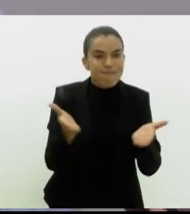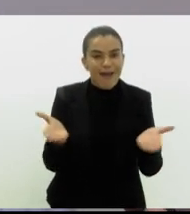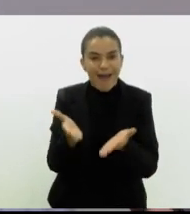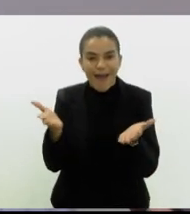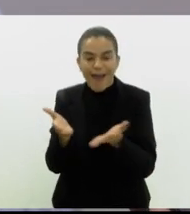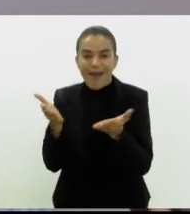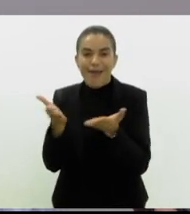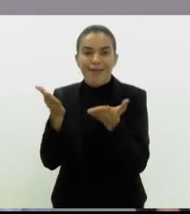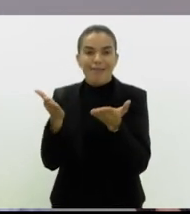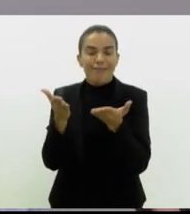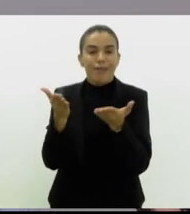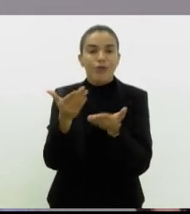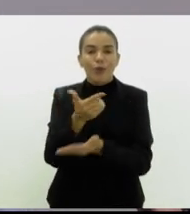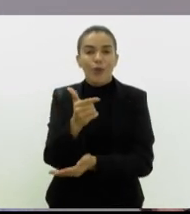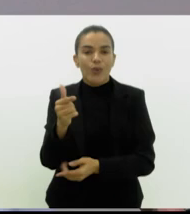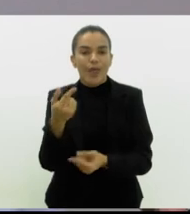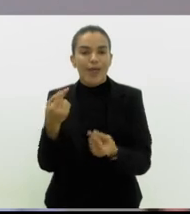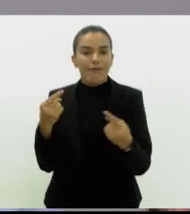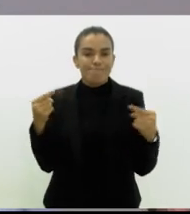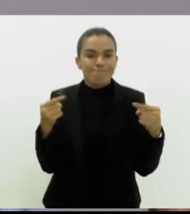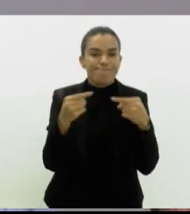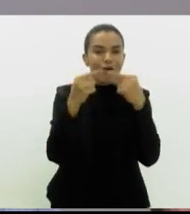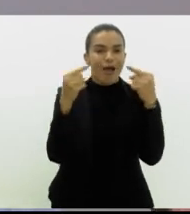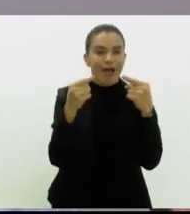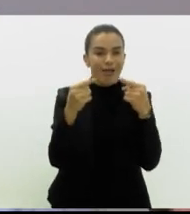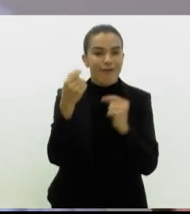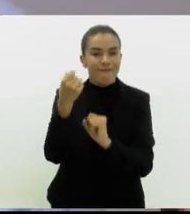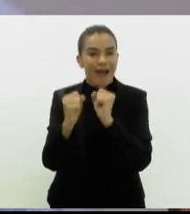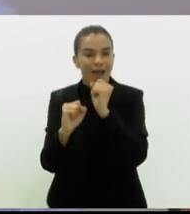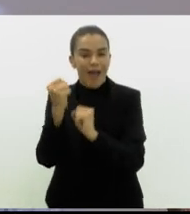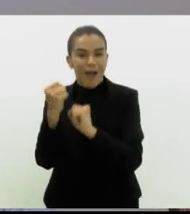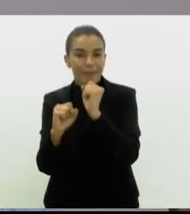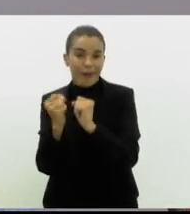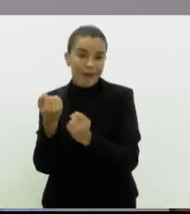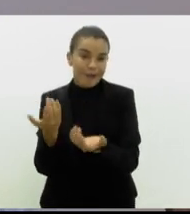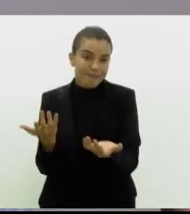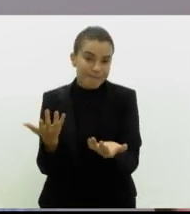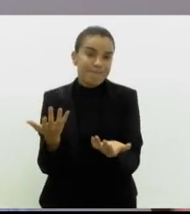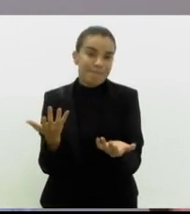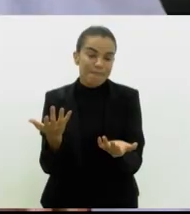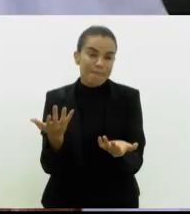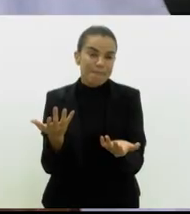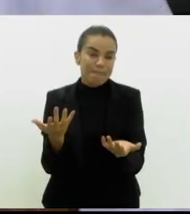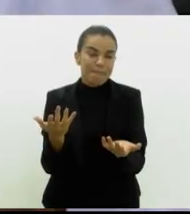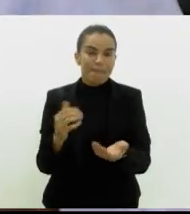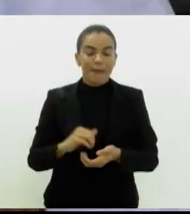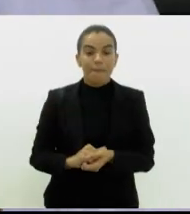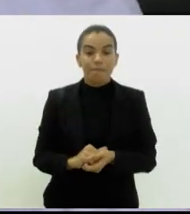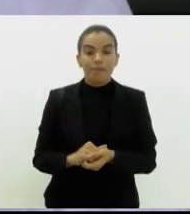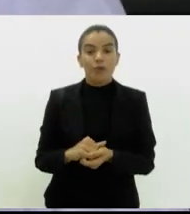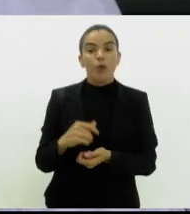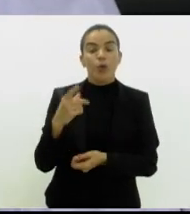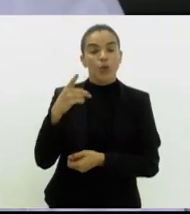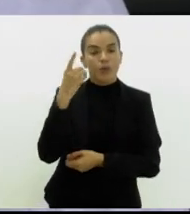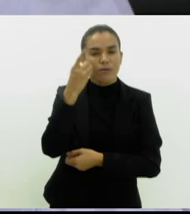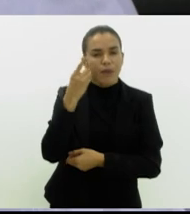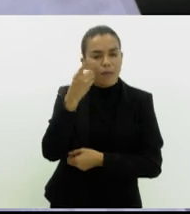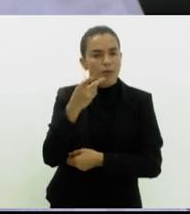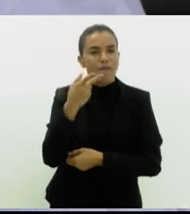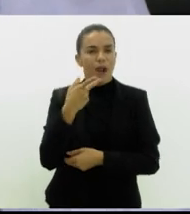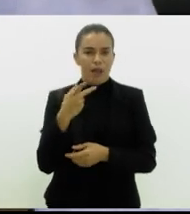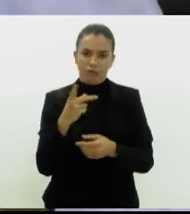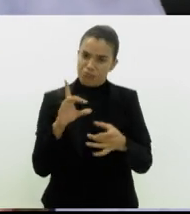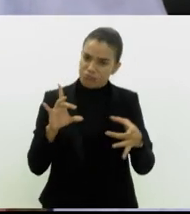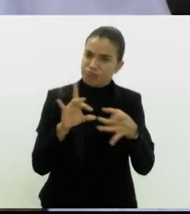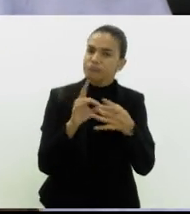da distribuição não está combinando com o incentivo da indústria e a gente gera esse paradoxo. O parlamentar diz ser a favor do projeto